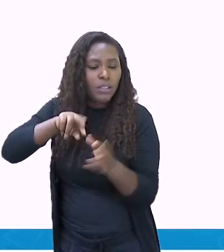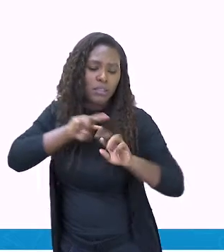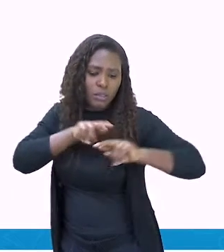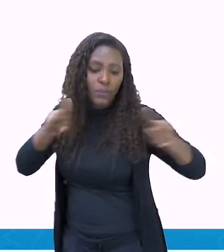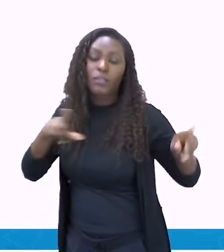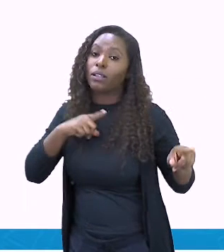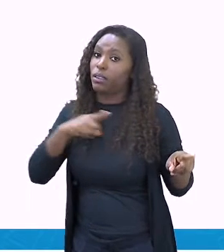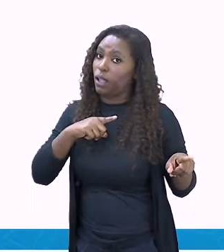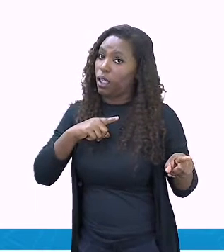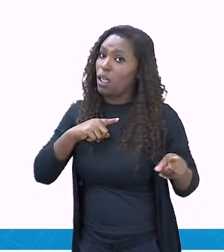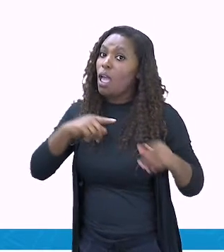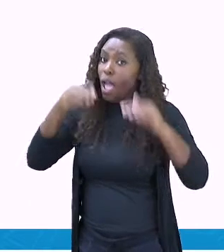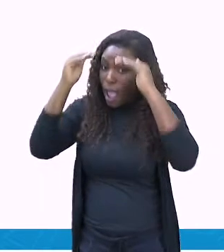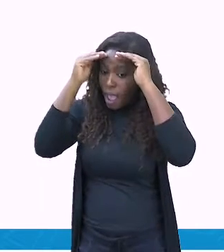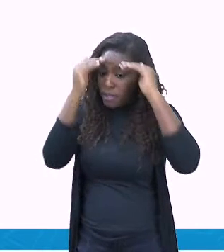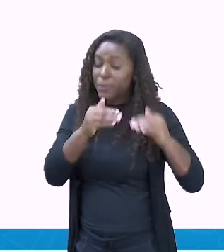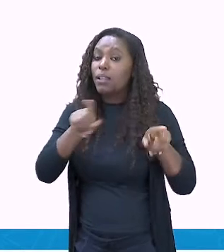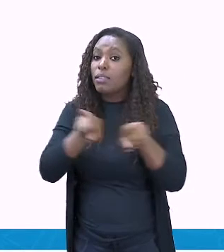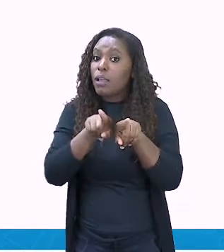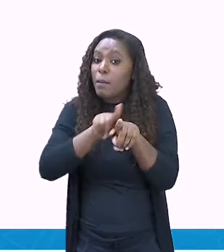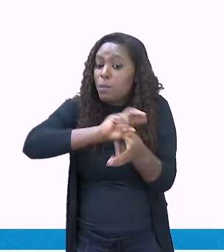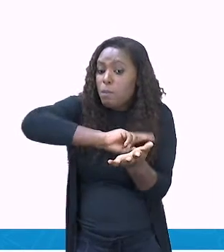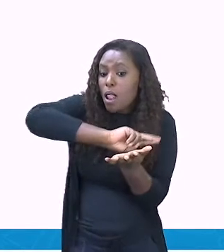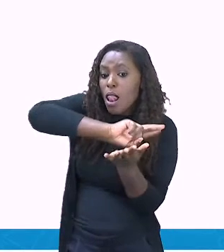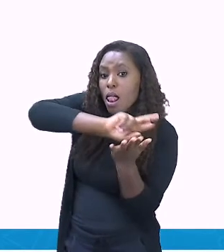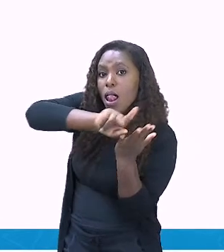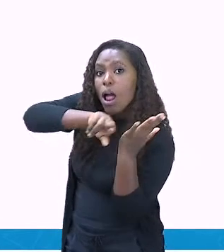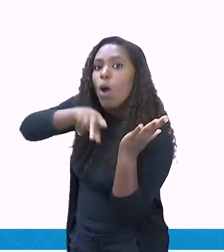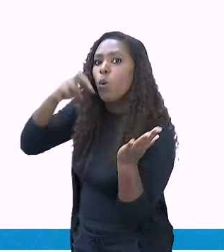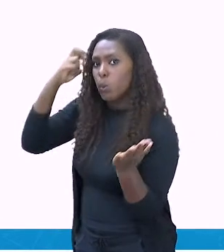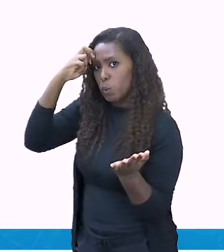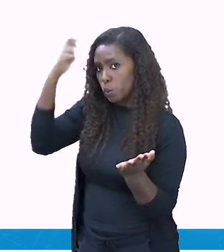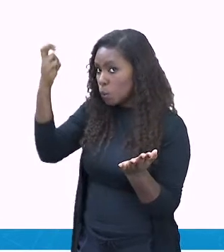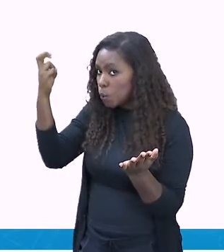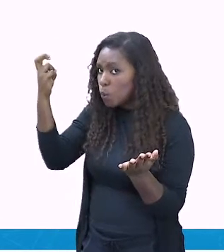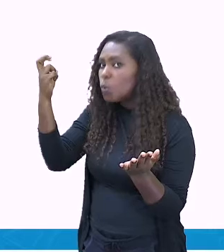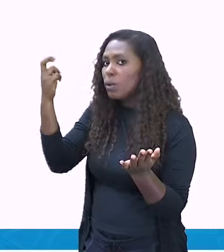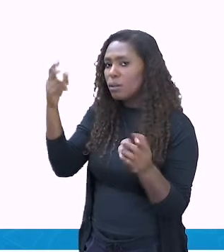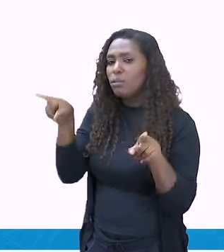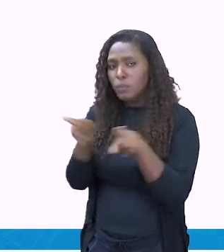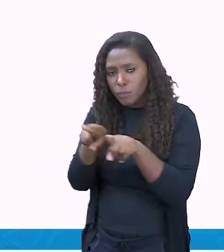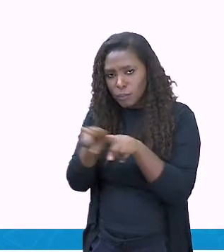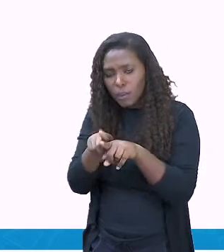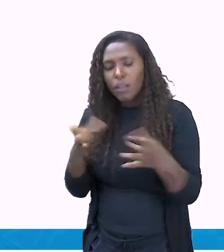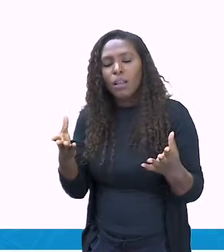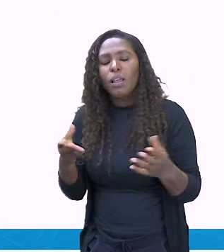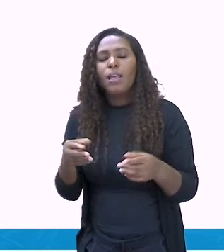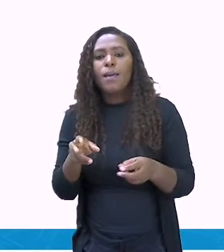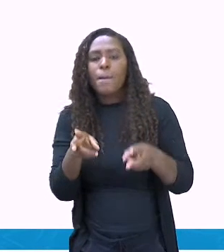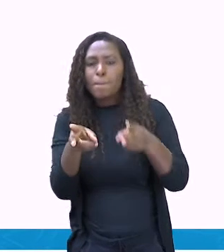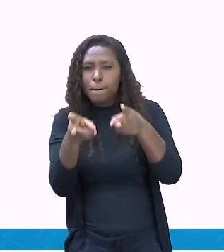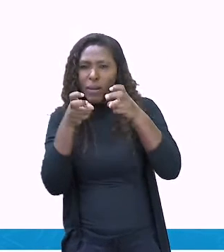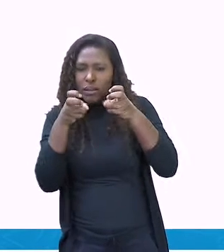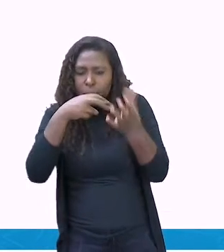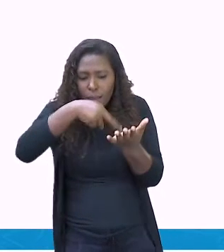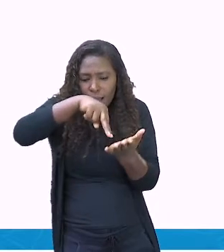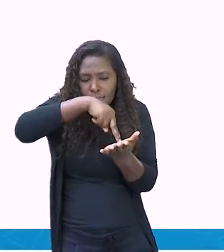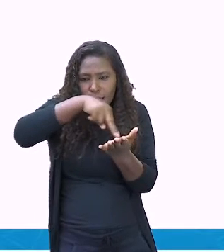reconhecendo a pluralidade das manifestações culturais, identificando a dança como